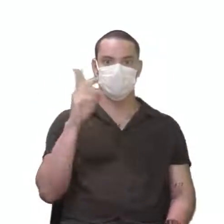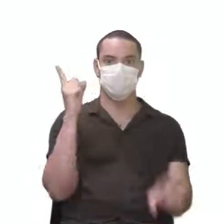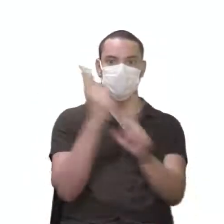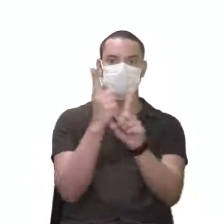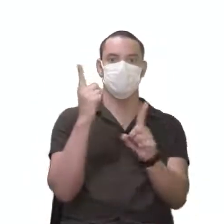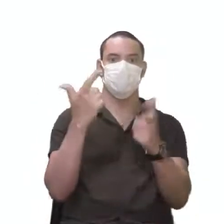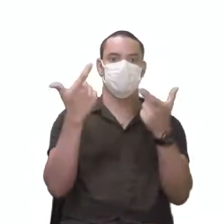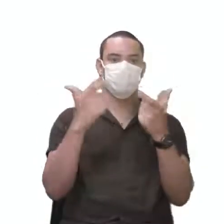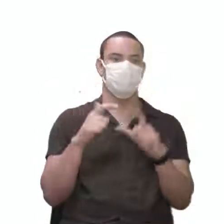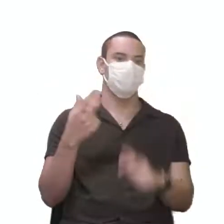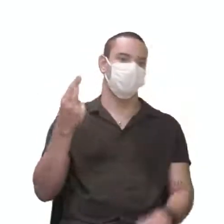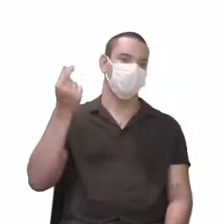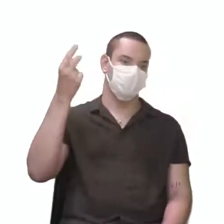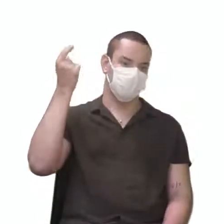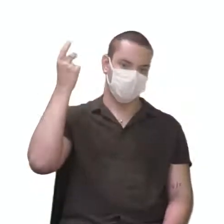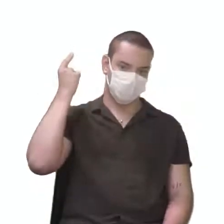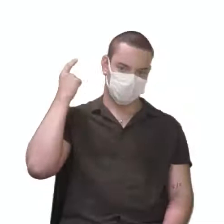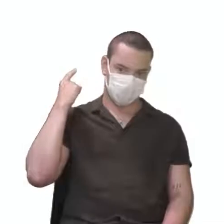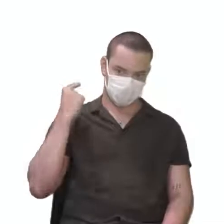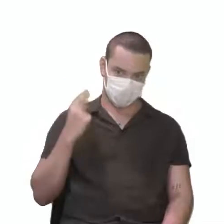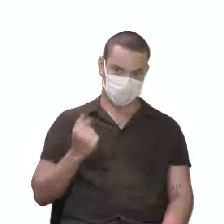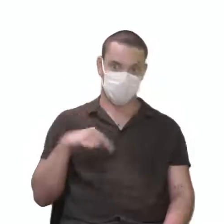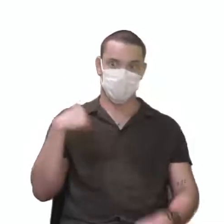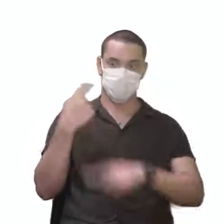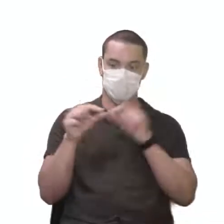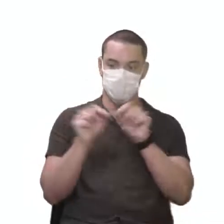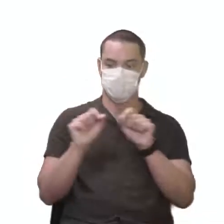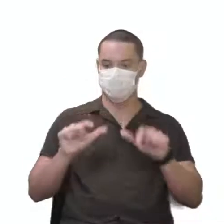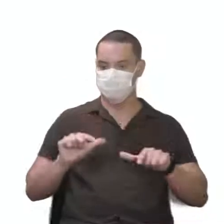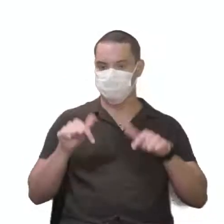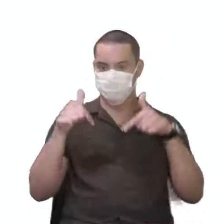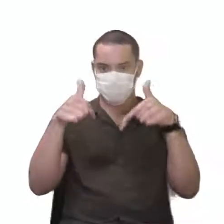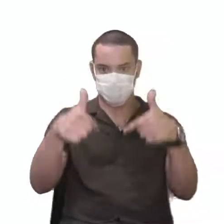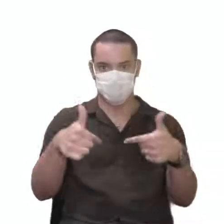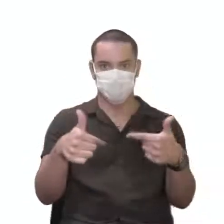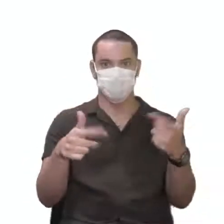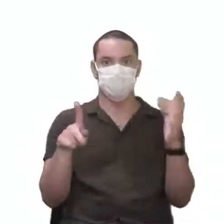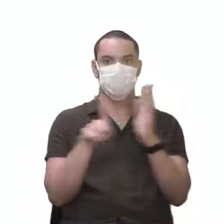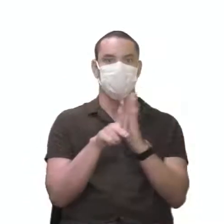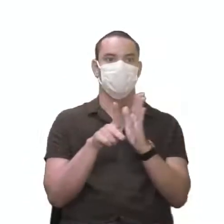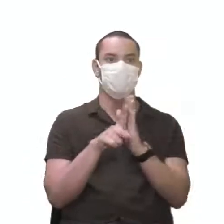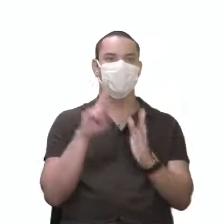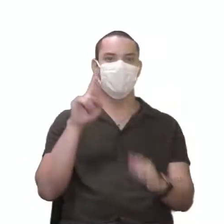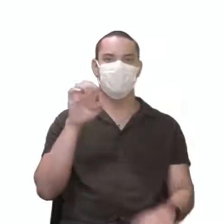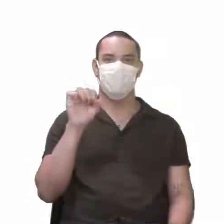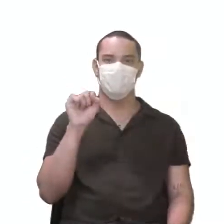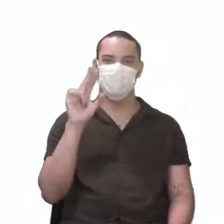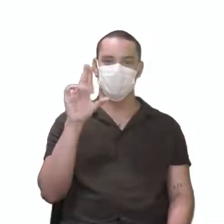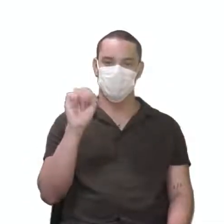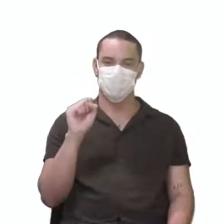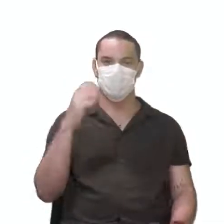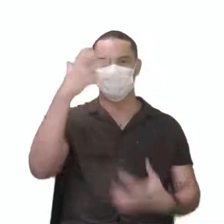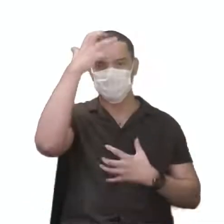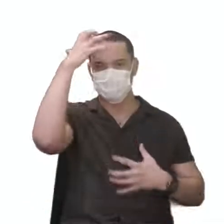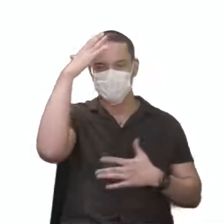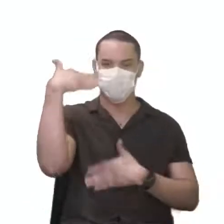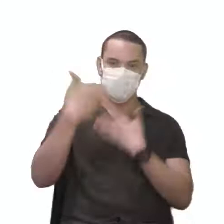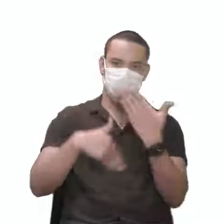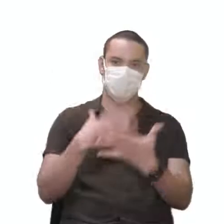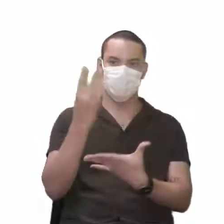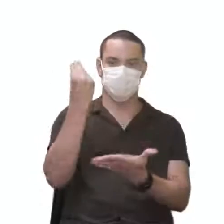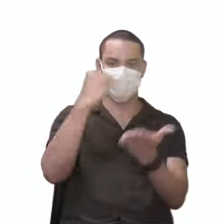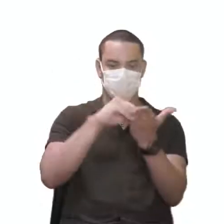descoberto lá no primata, né? E aí foi enfatizado, como ele era do gênero Rhesus, ficou essa sigla aí RH.